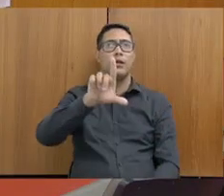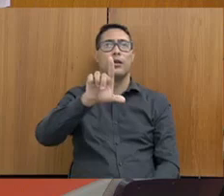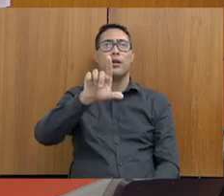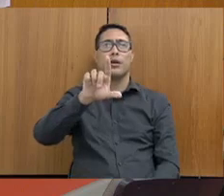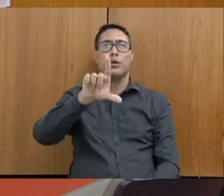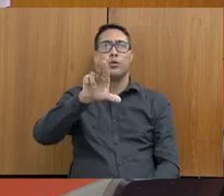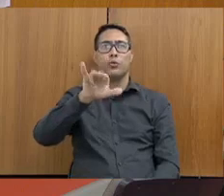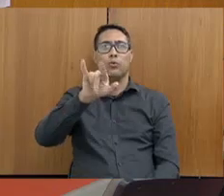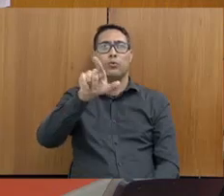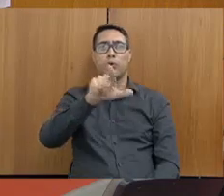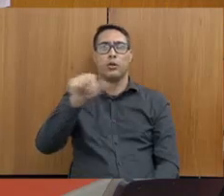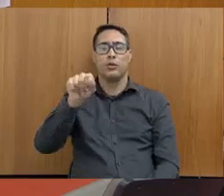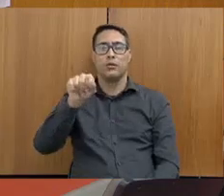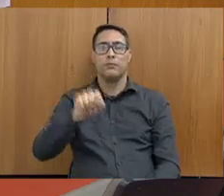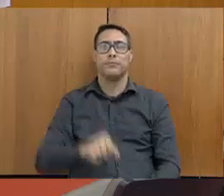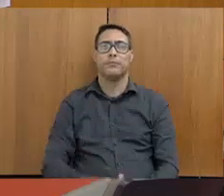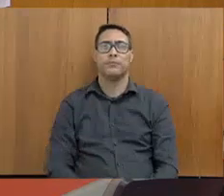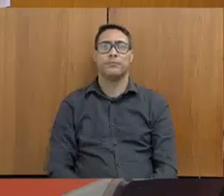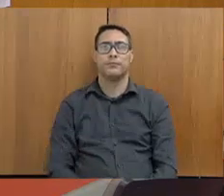Arantes.